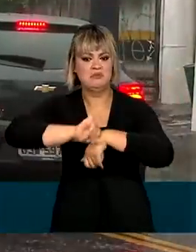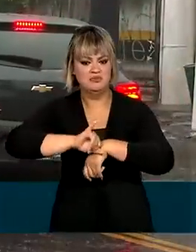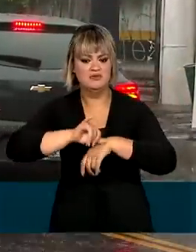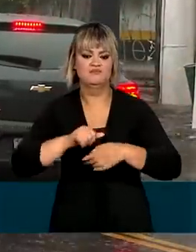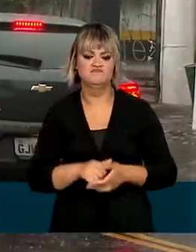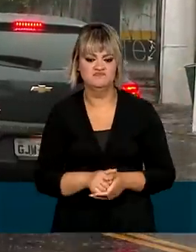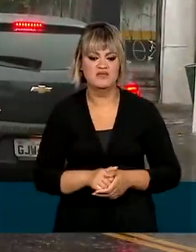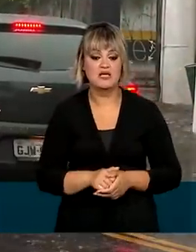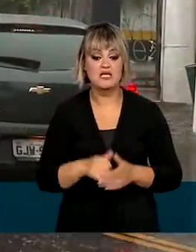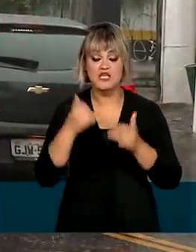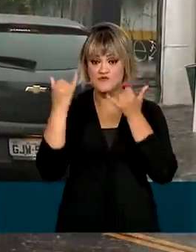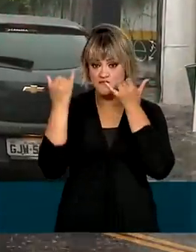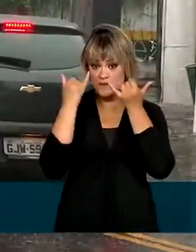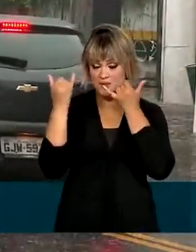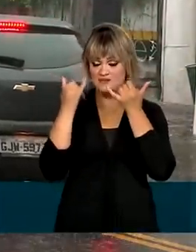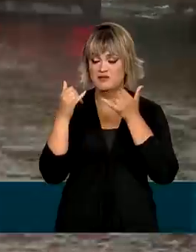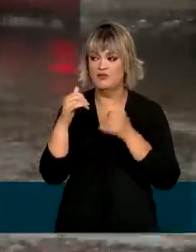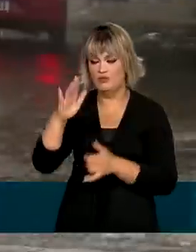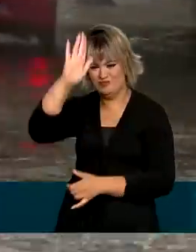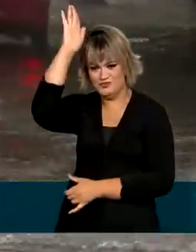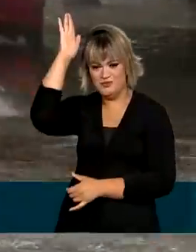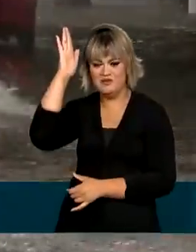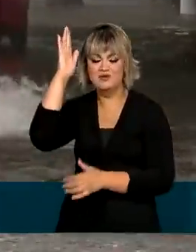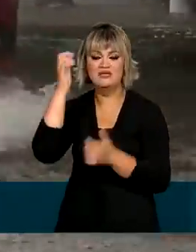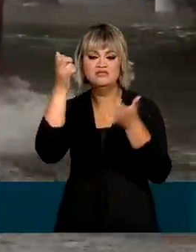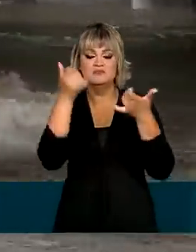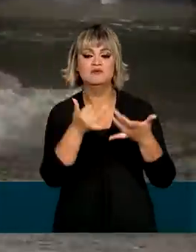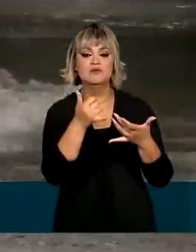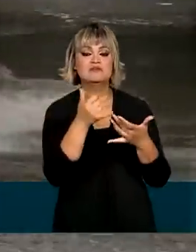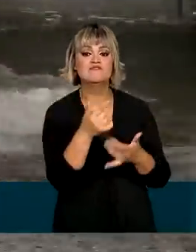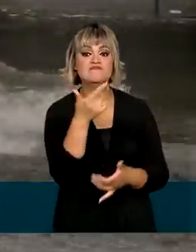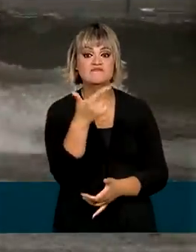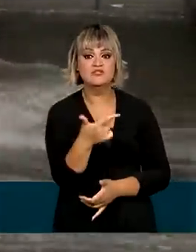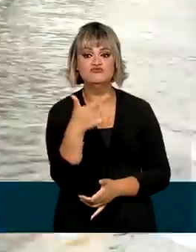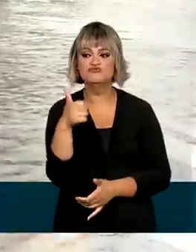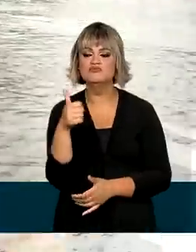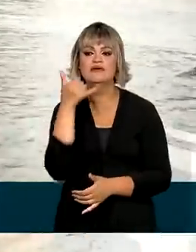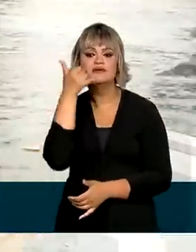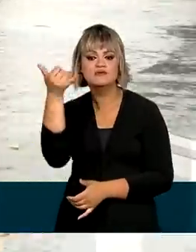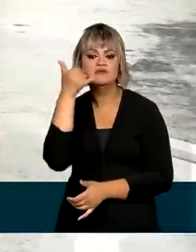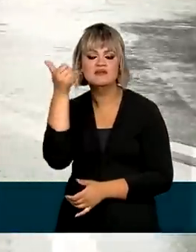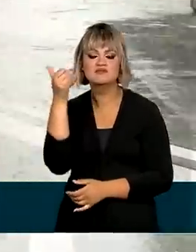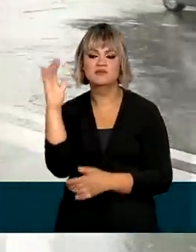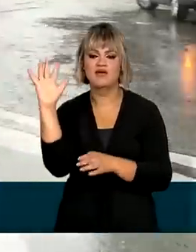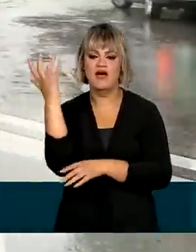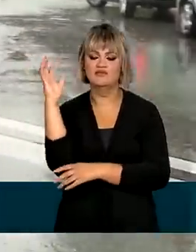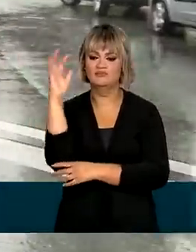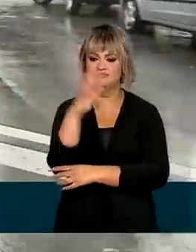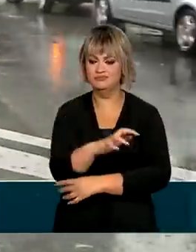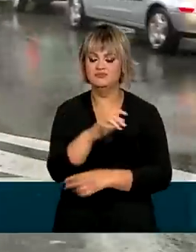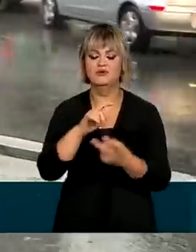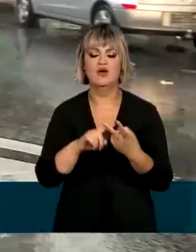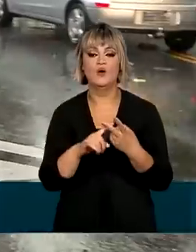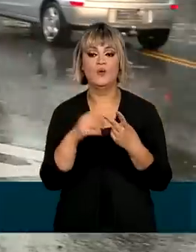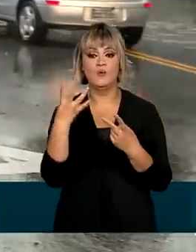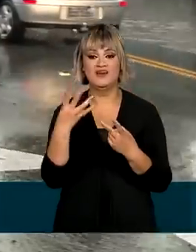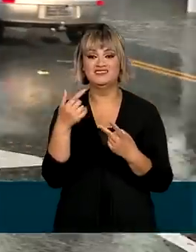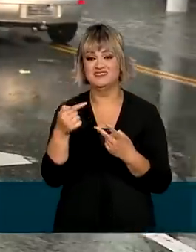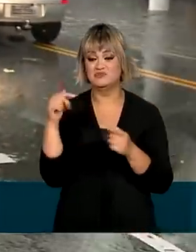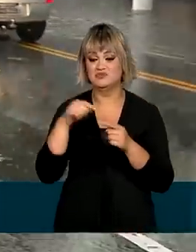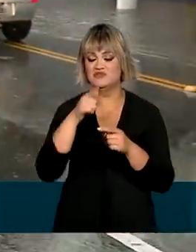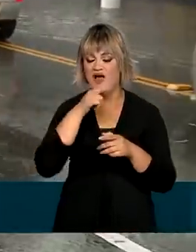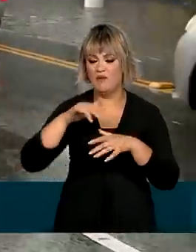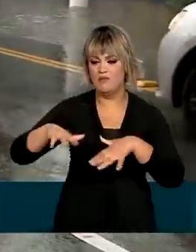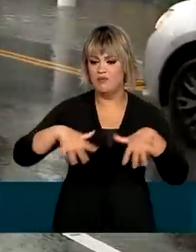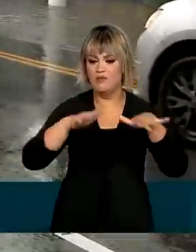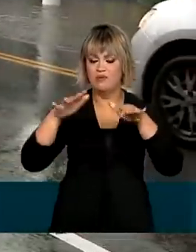E segundo dados do Corpo de Bombeiros, foram registrados 21 chamados para queda de árvores, 47 para lagamentos